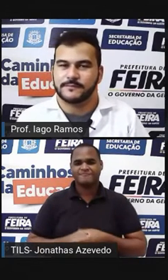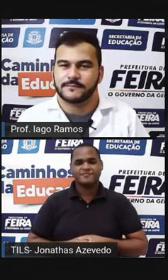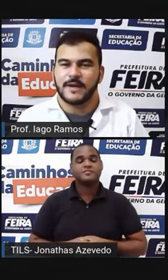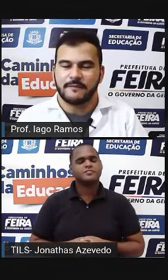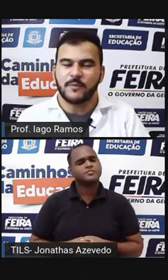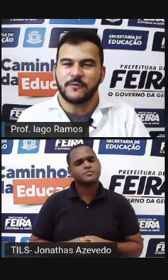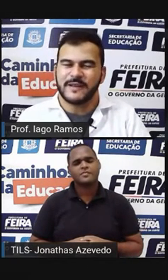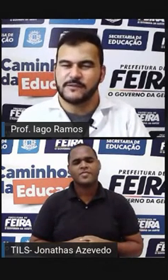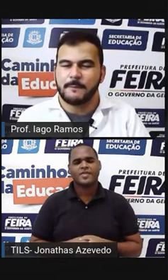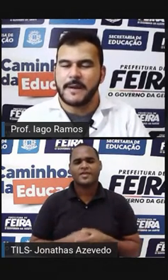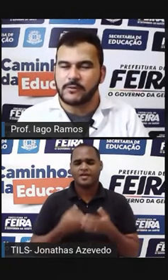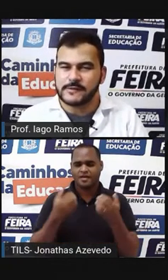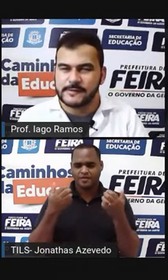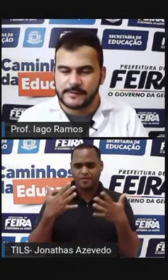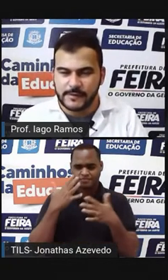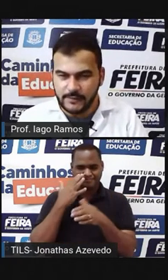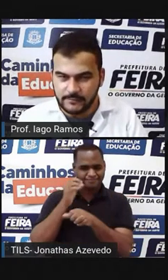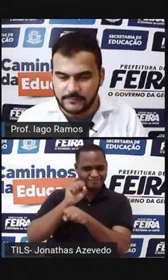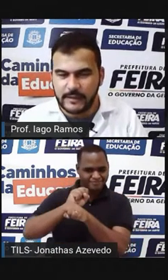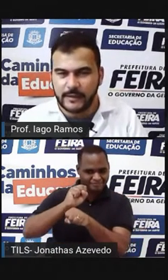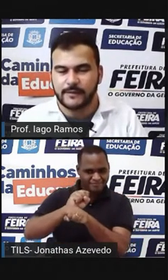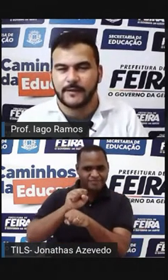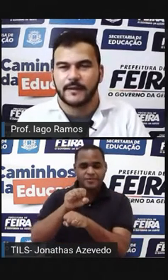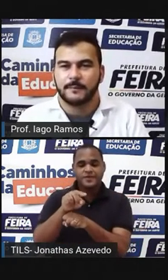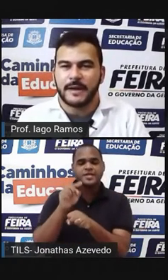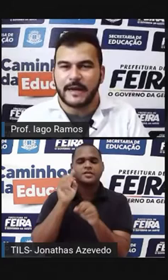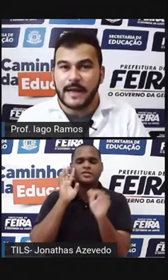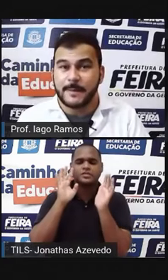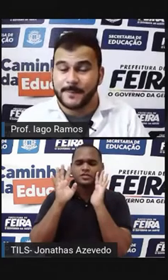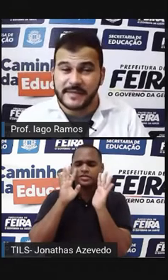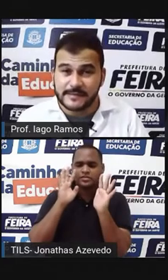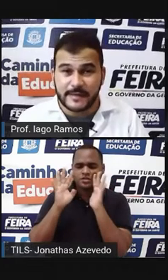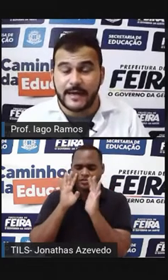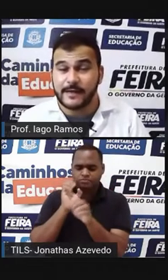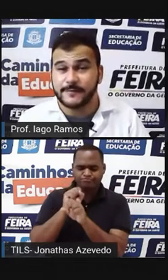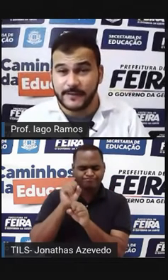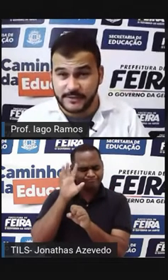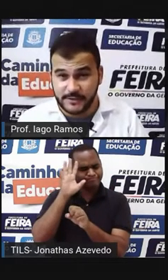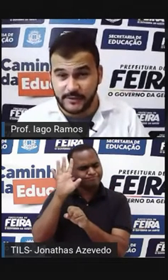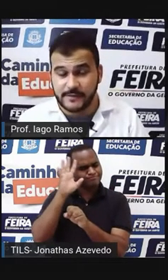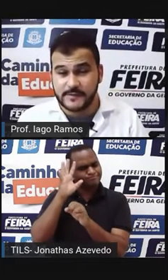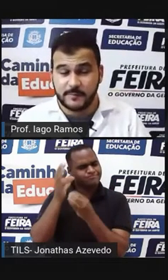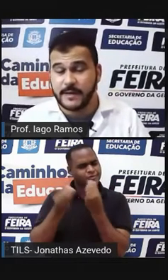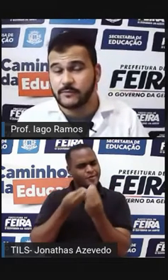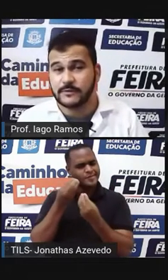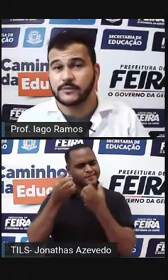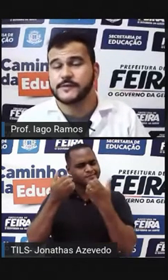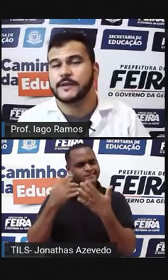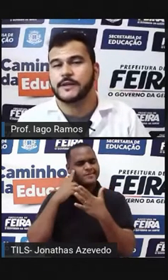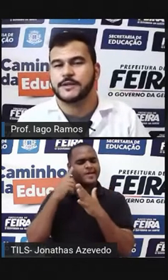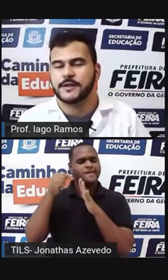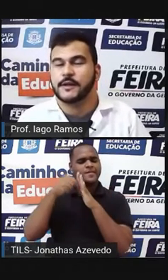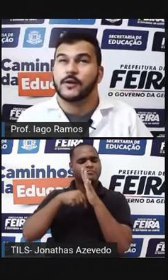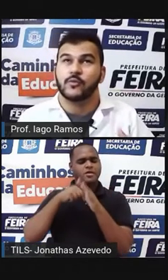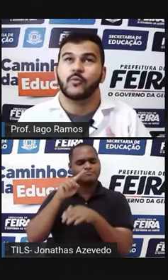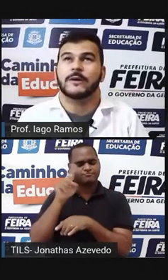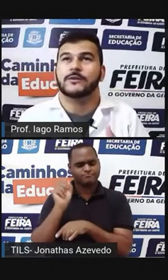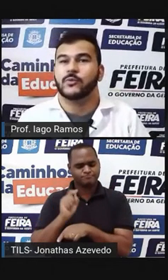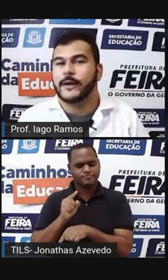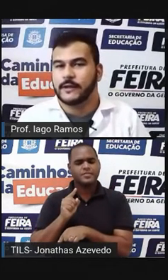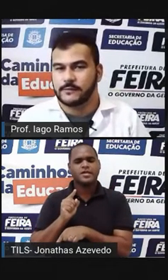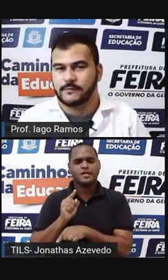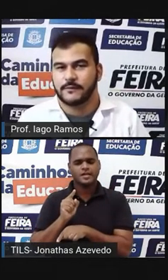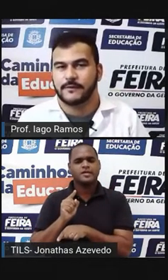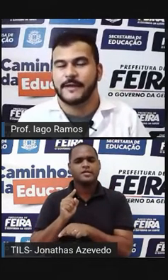Bom Aí vamos fazer uma pausazinha Parar, pensar, refletir e se perguntar o seguinte O